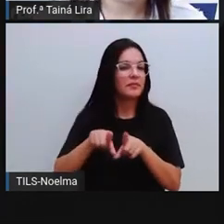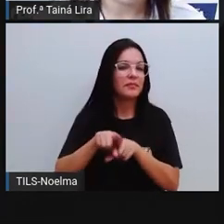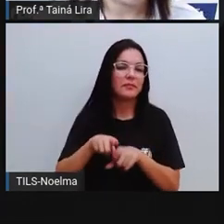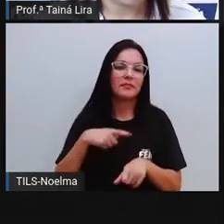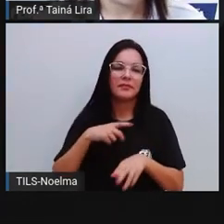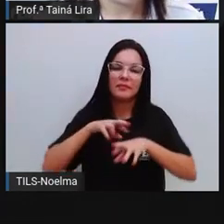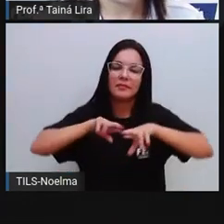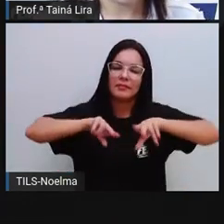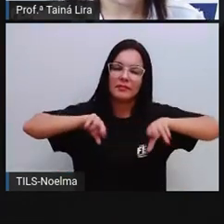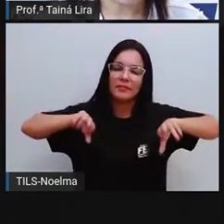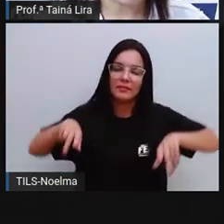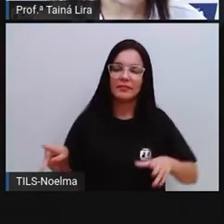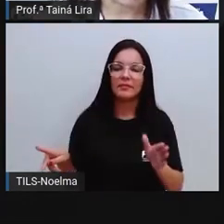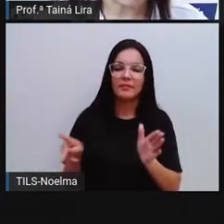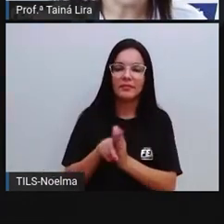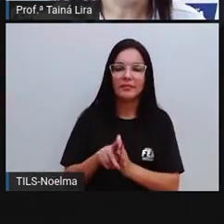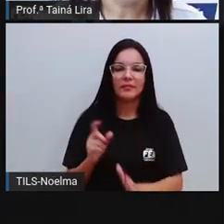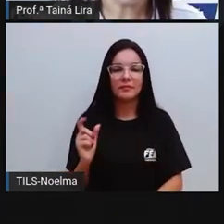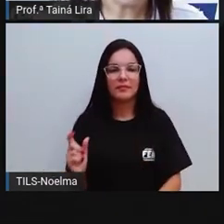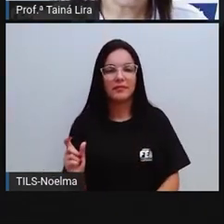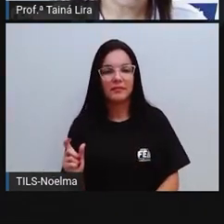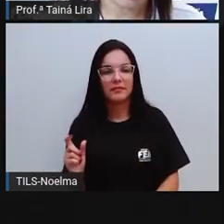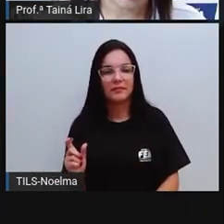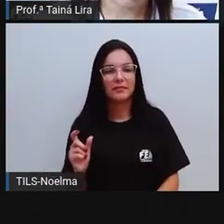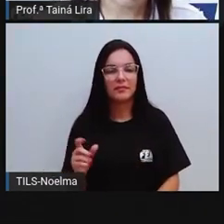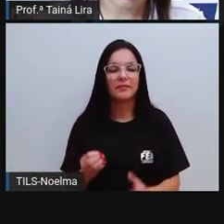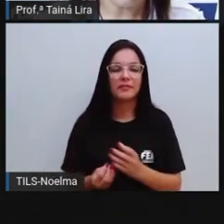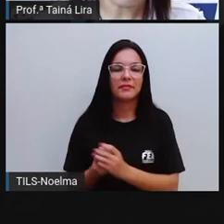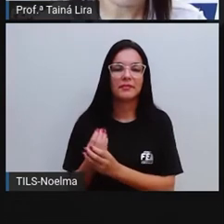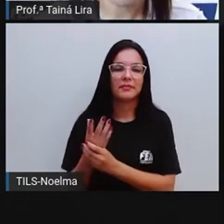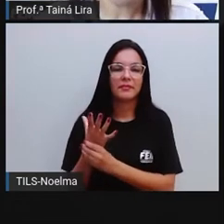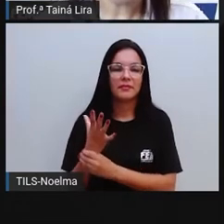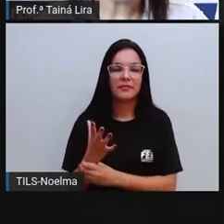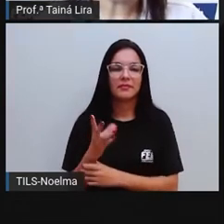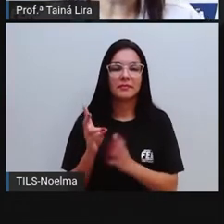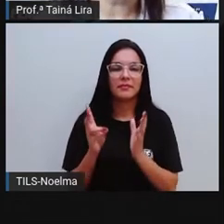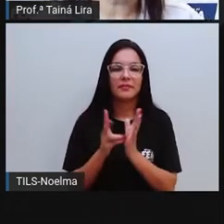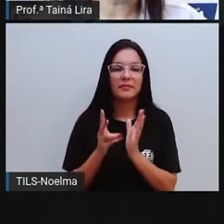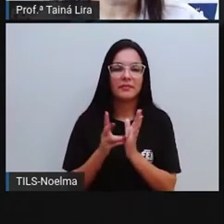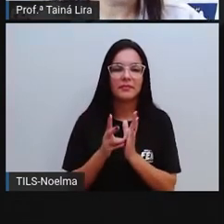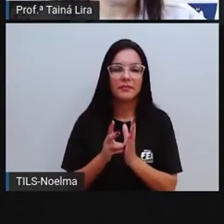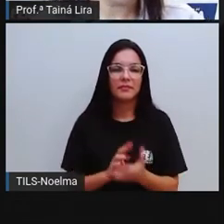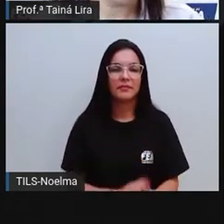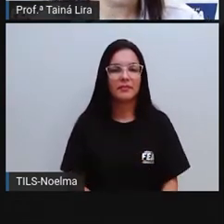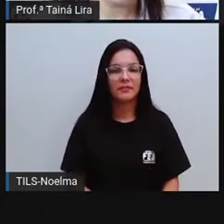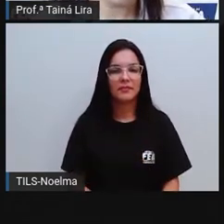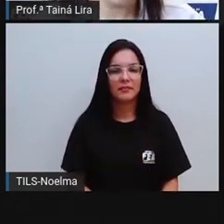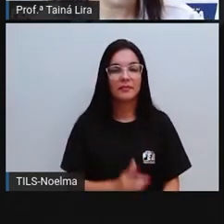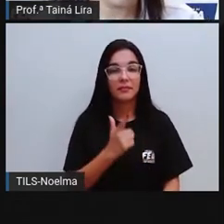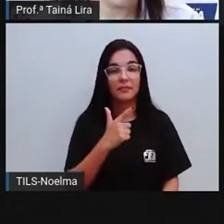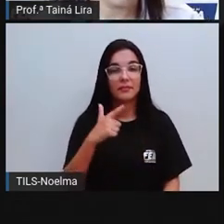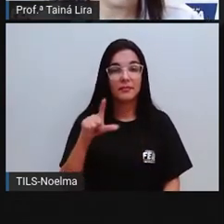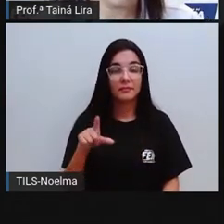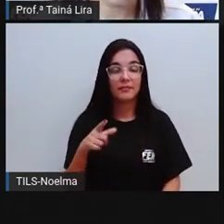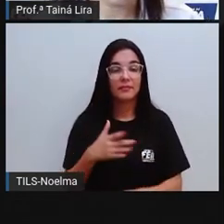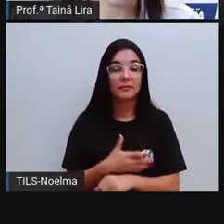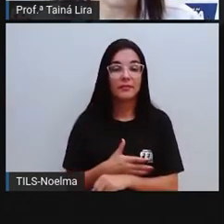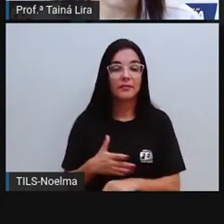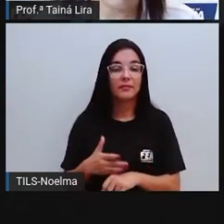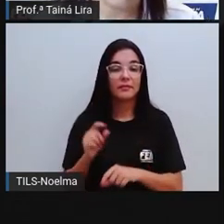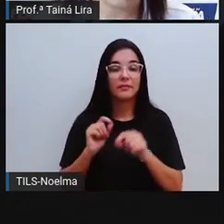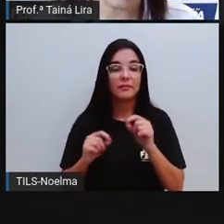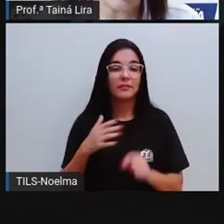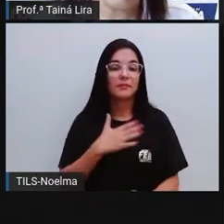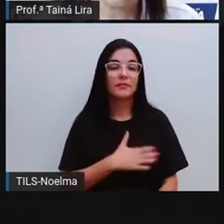que nós falamos que são de origem indígena, tá? E um outro hábito que nós herdamos dos indígenas é